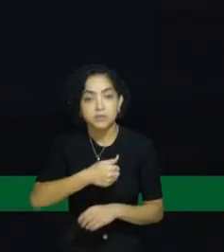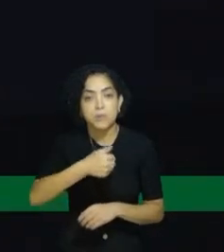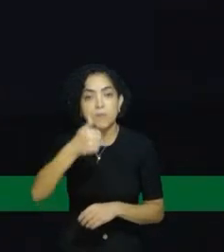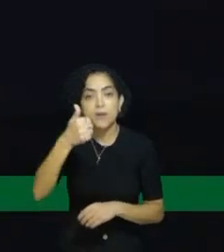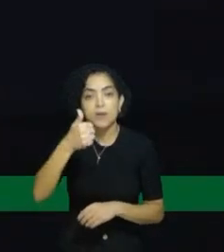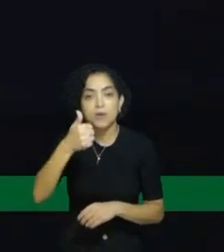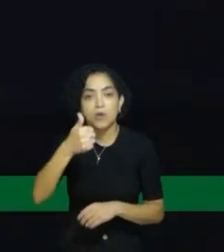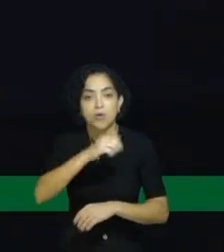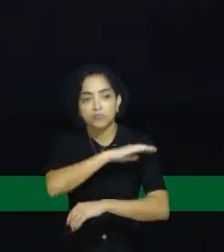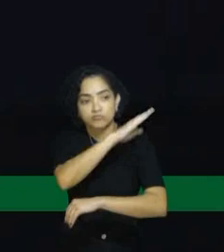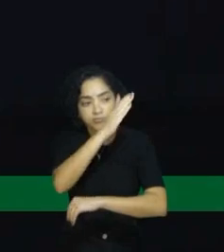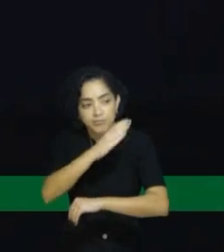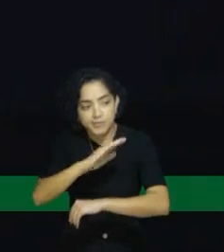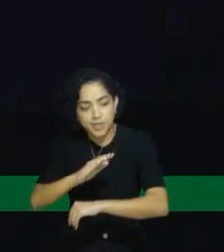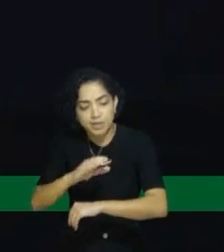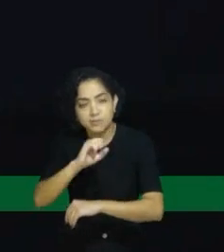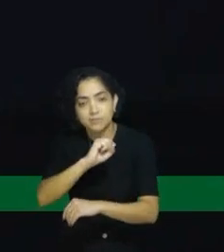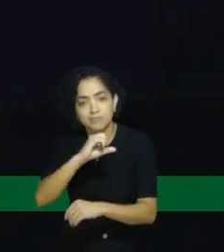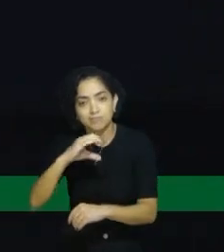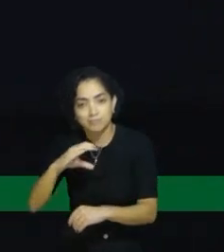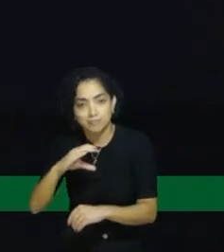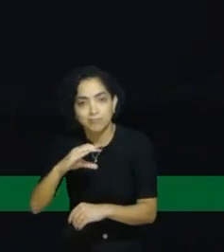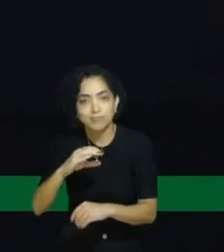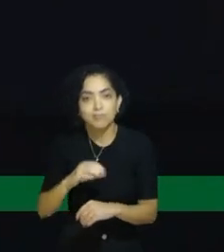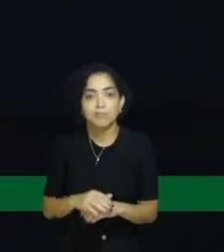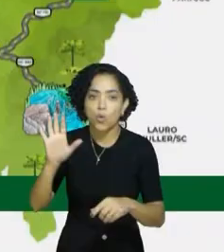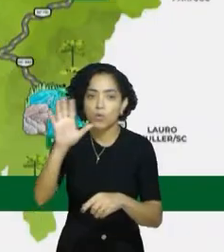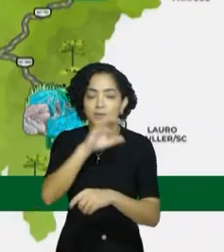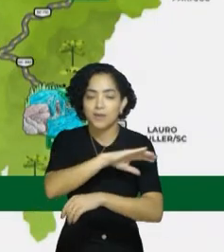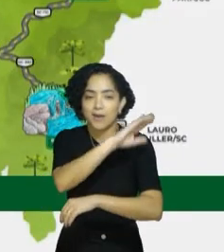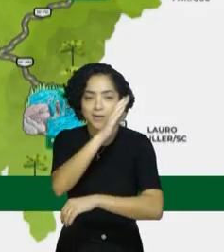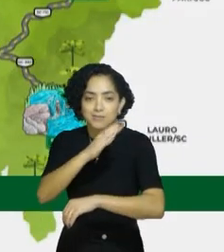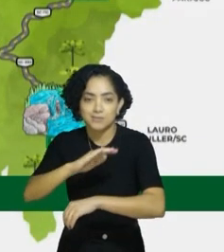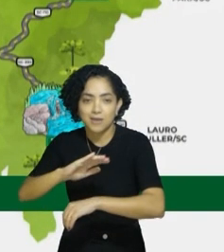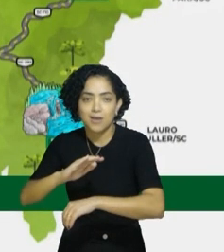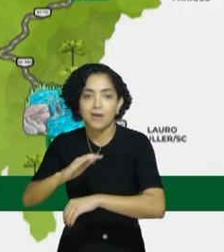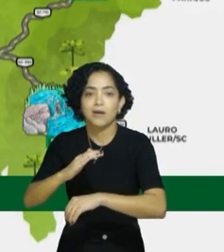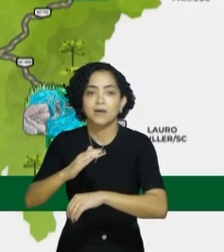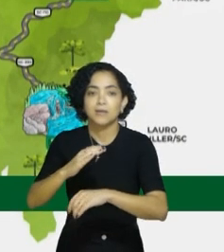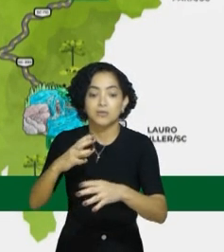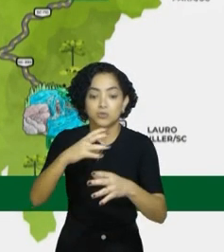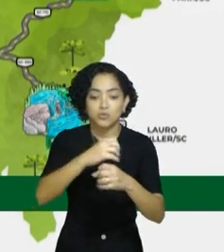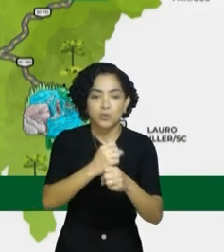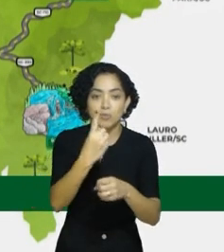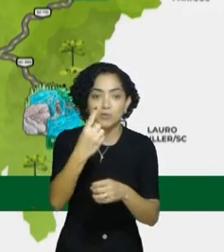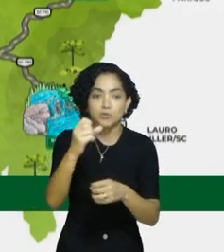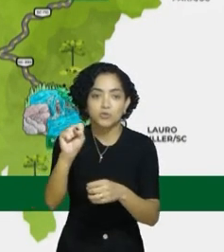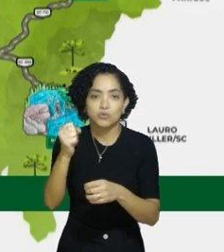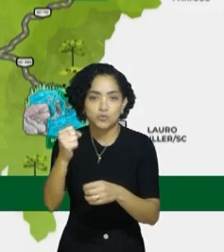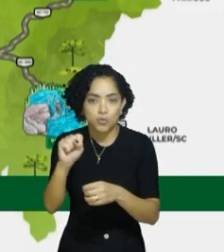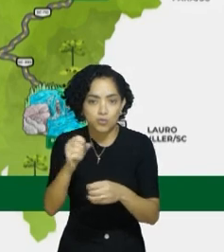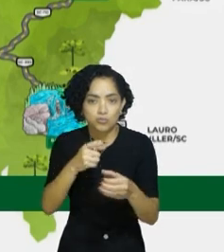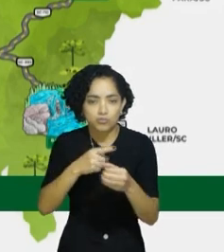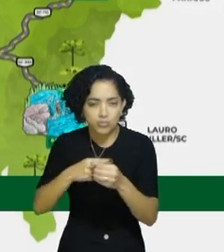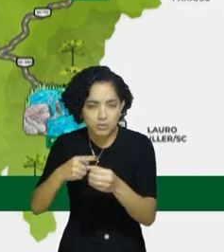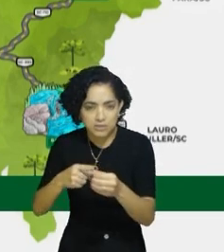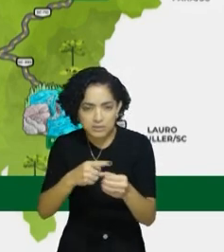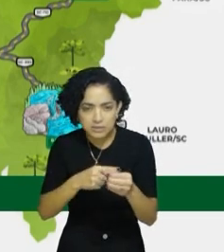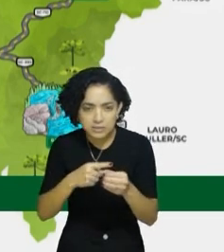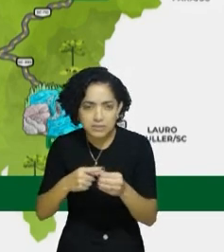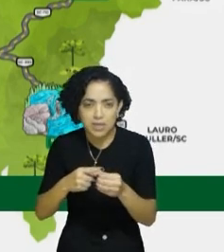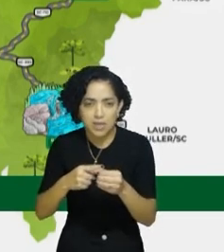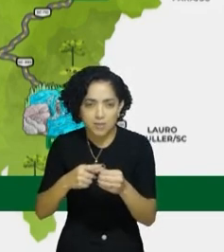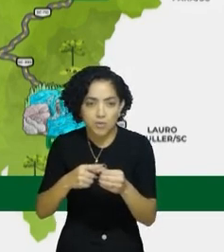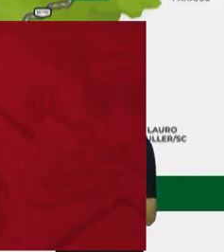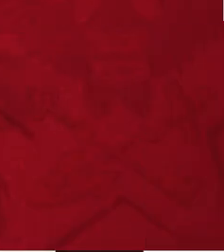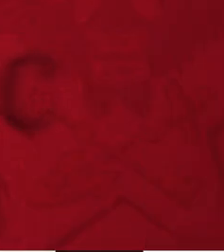de Inverno Serra Catarina, organizado pela CDL. O evento visa movimentar o turismo e, consequentemente, a